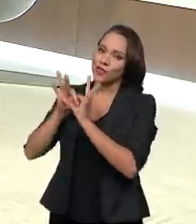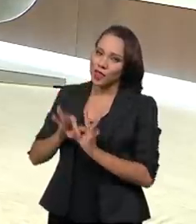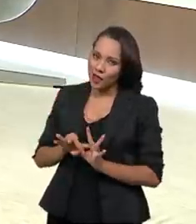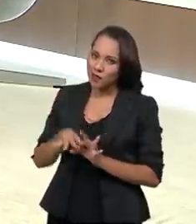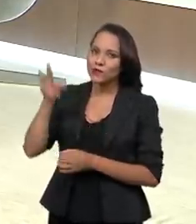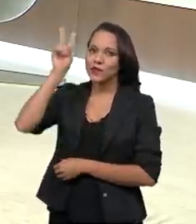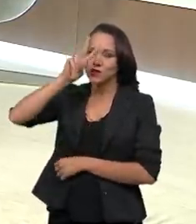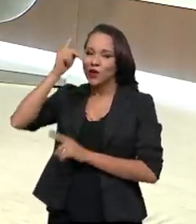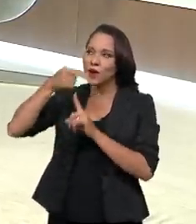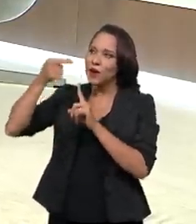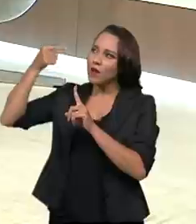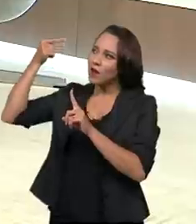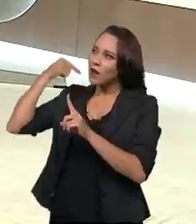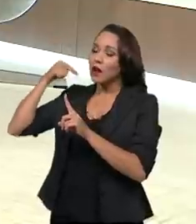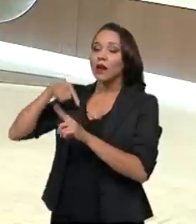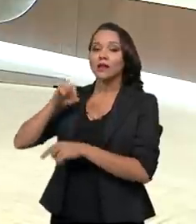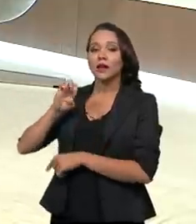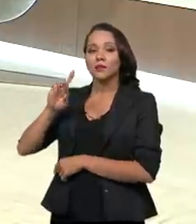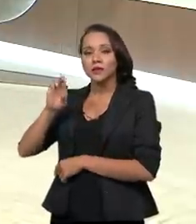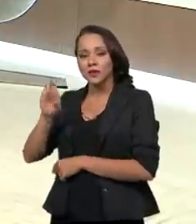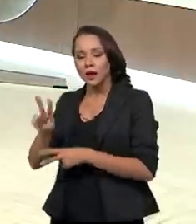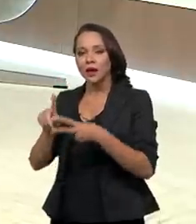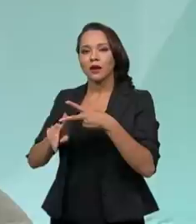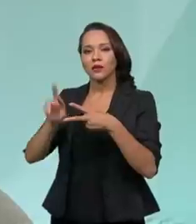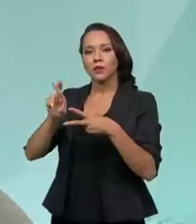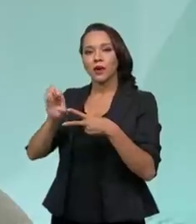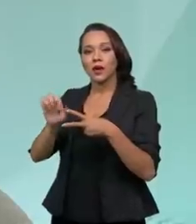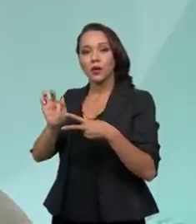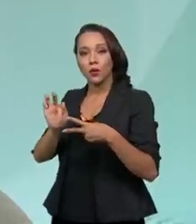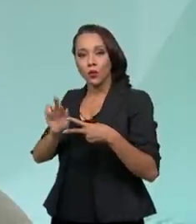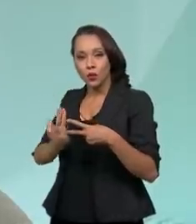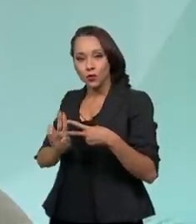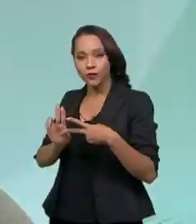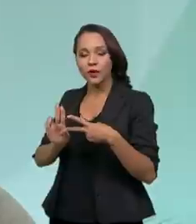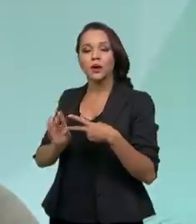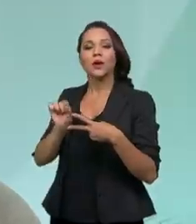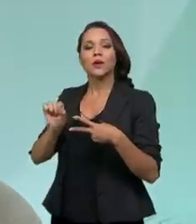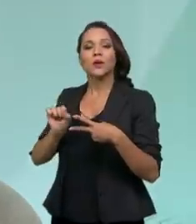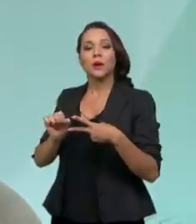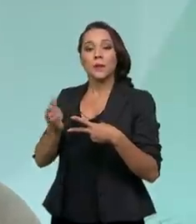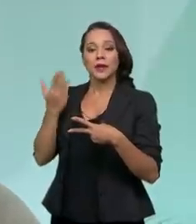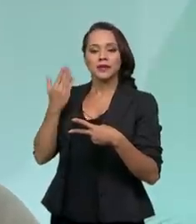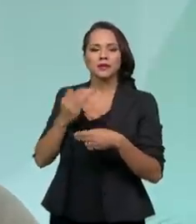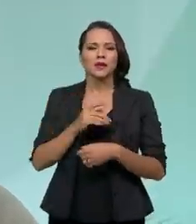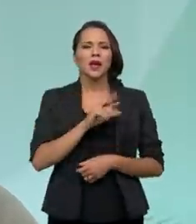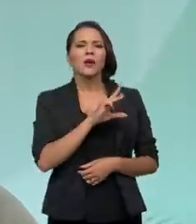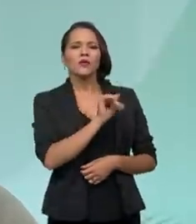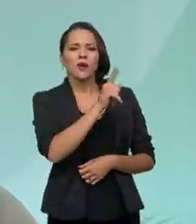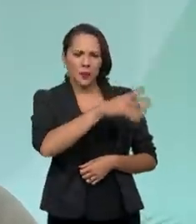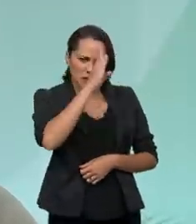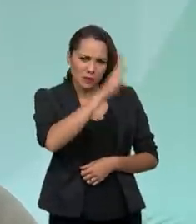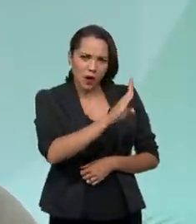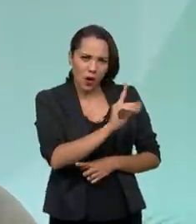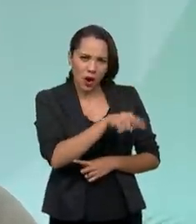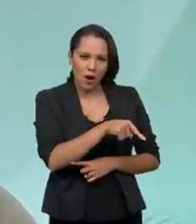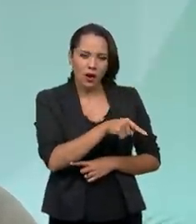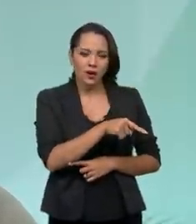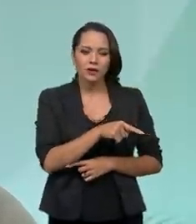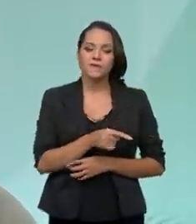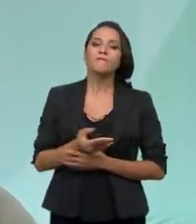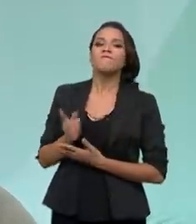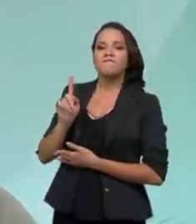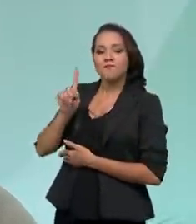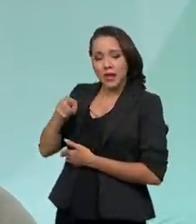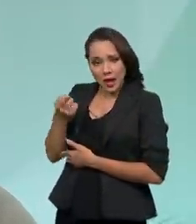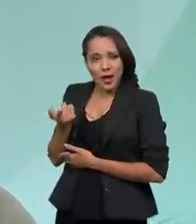histórica, da presença da EBSER e a presença do REUF. O quadro que nós vivíamos... O REUF é o carro-chefe da EBSER? Ele